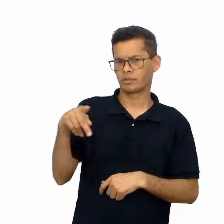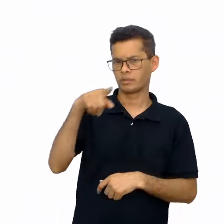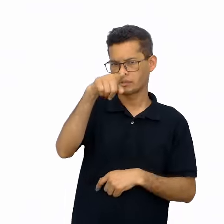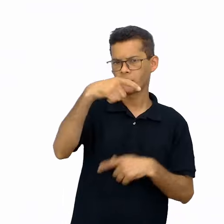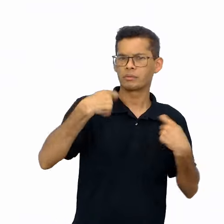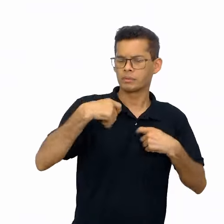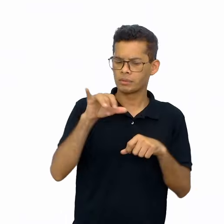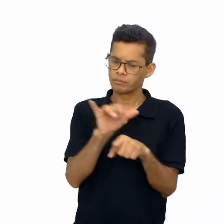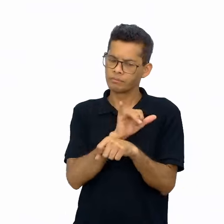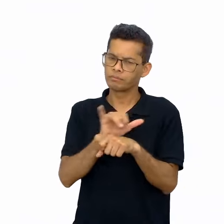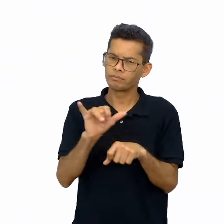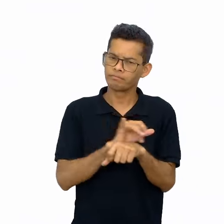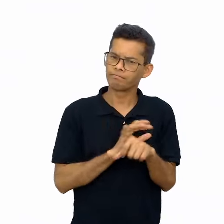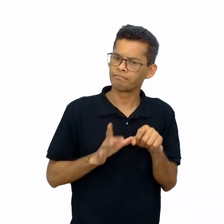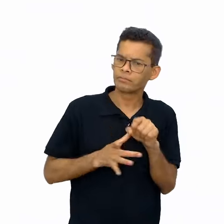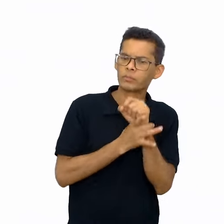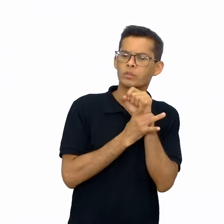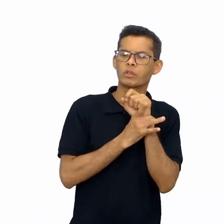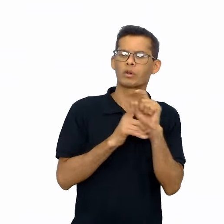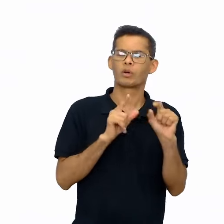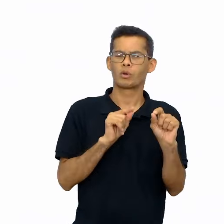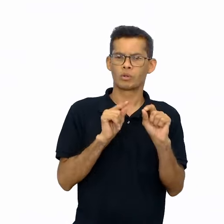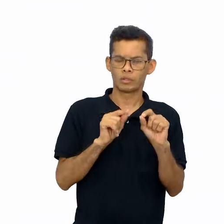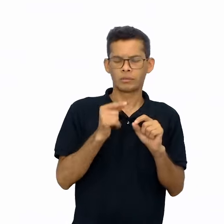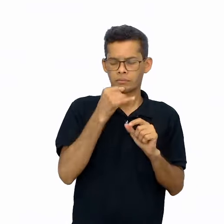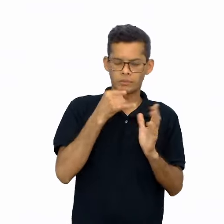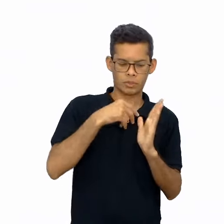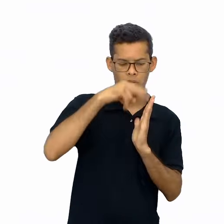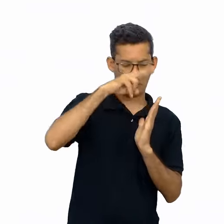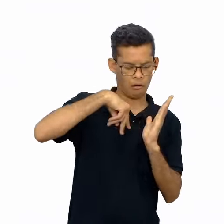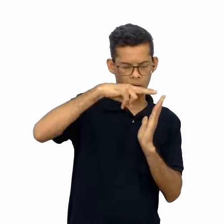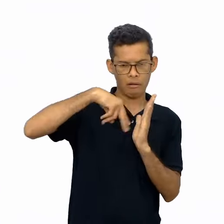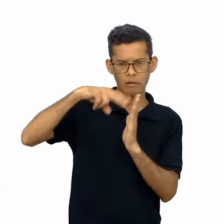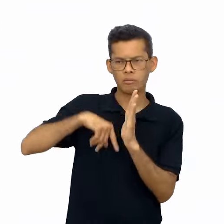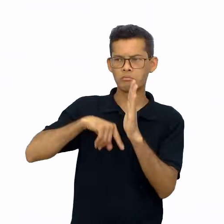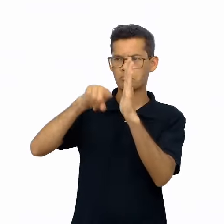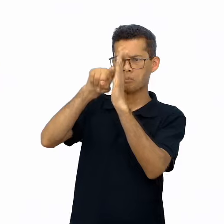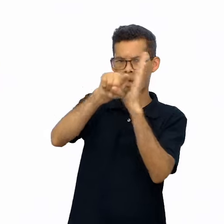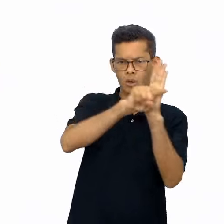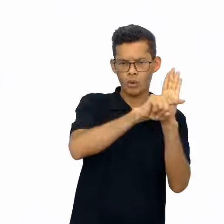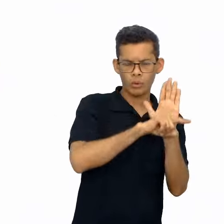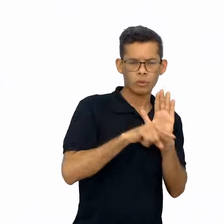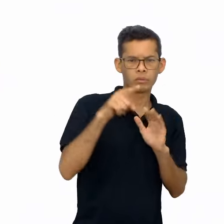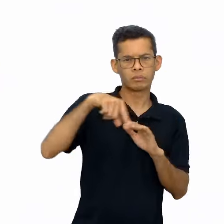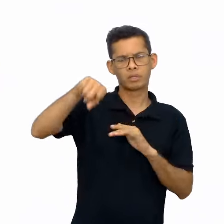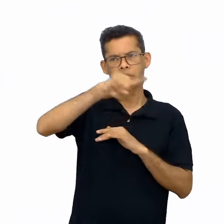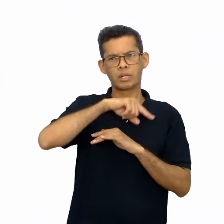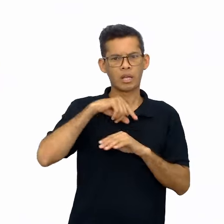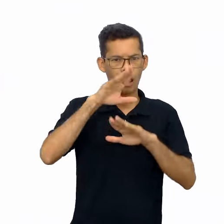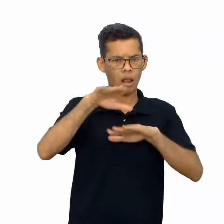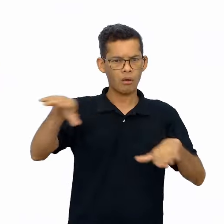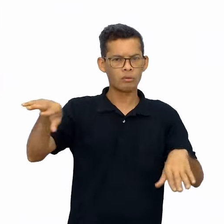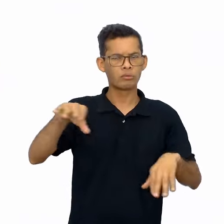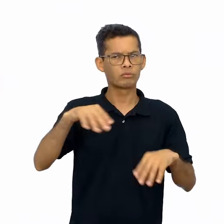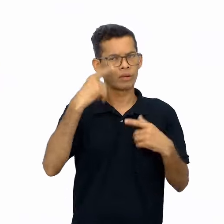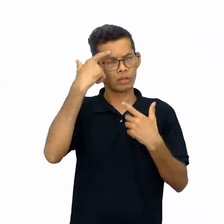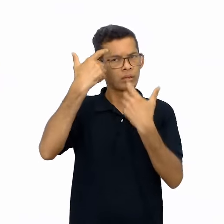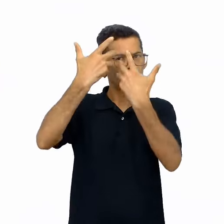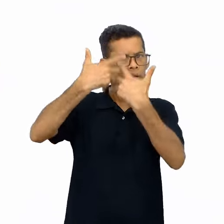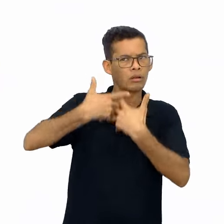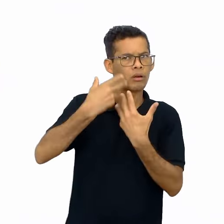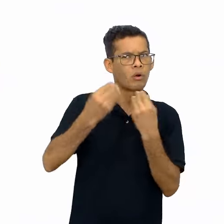deverão garantir durante a leitura, a leitura perguntas que garantam a elaboração de inferências,